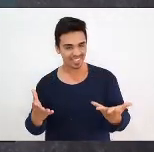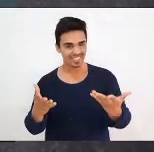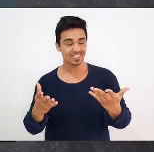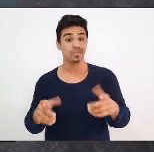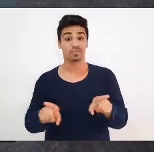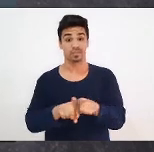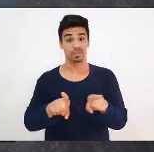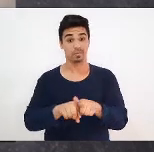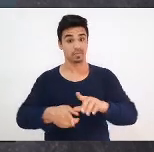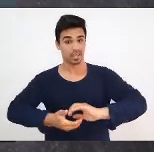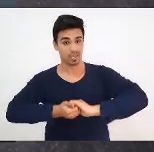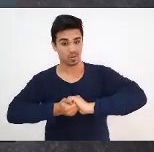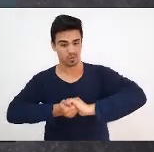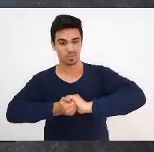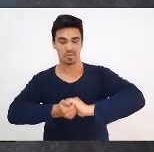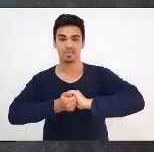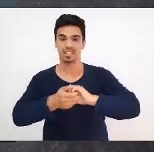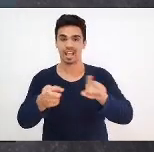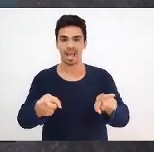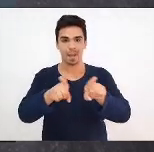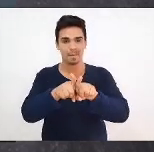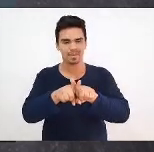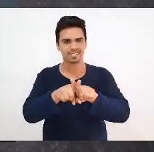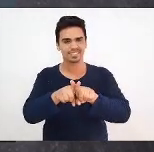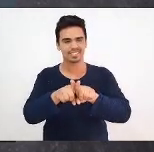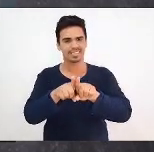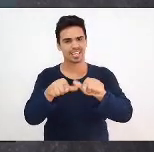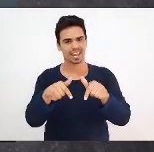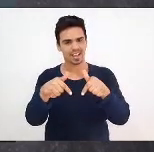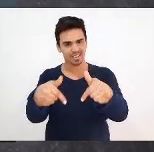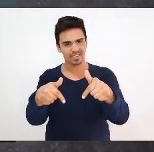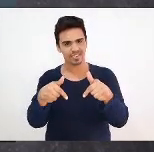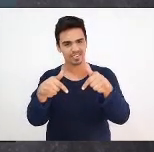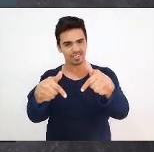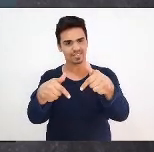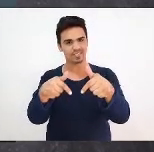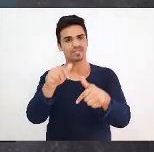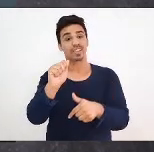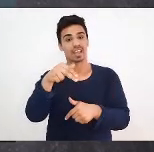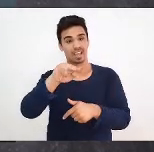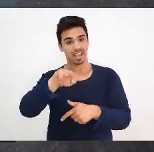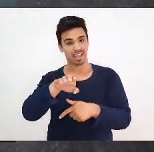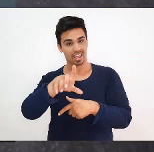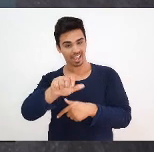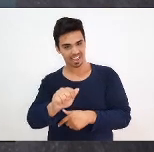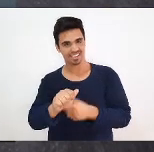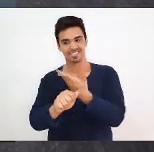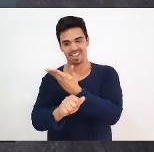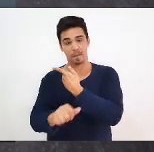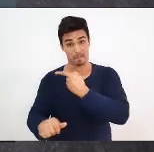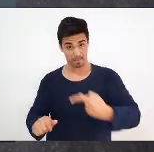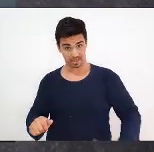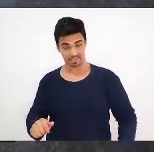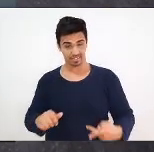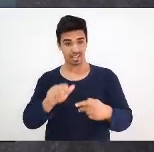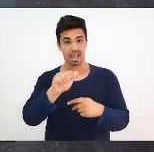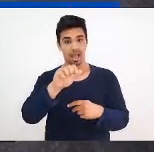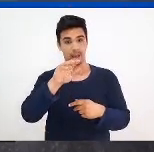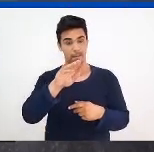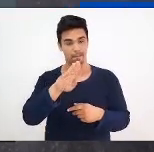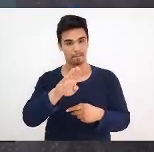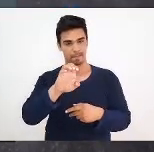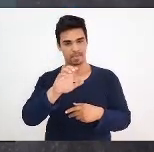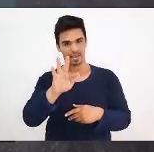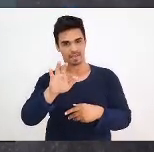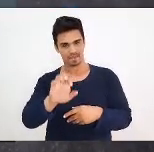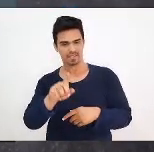parceira, companheira de luta, a Ângela Soligo, que está aqui comigo, a presidente da ABEP, a Associação Brasileira de Ensino